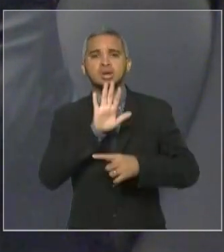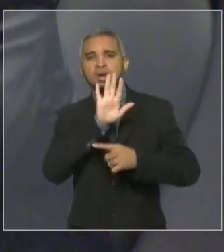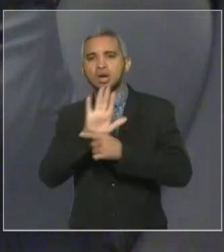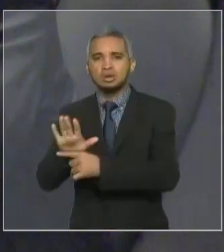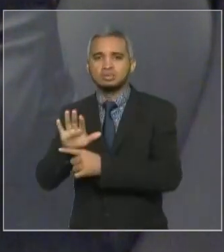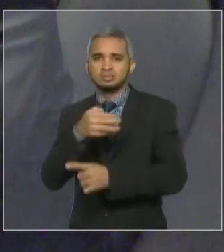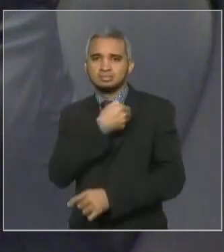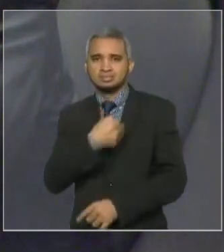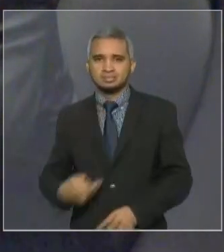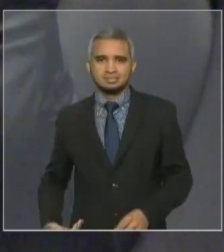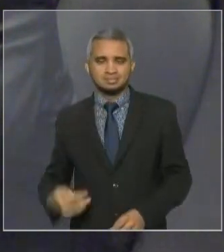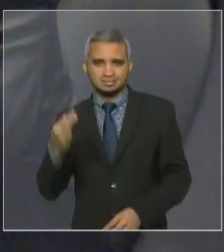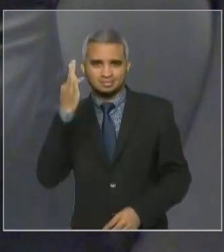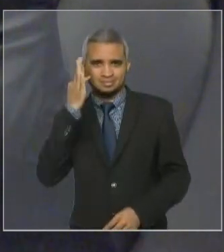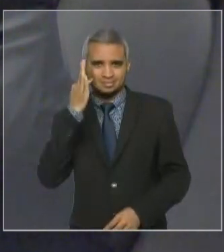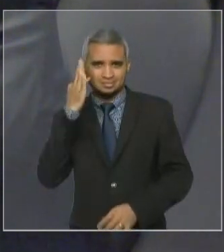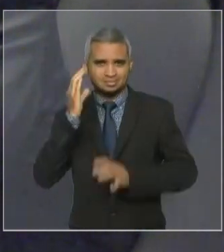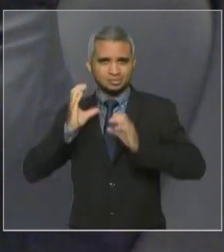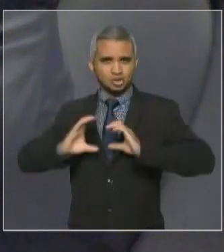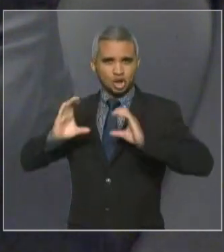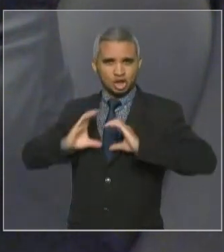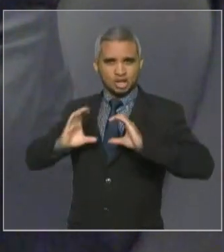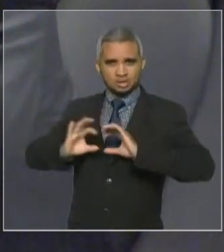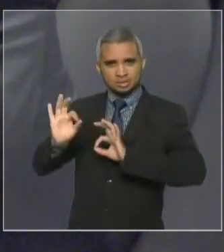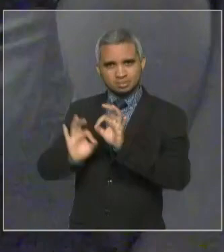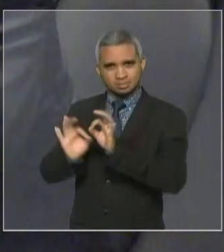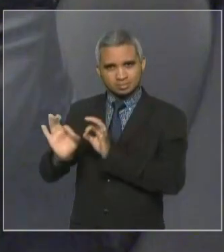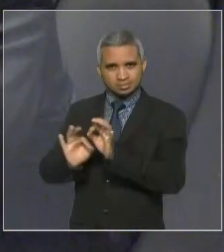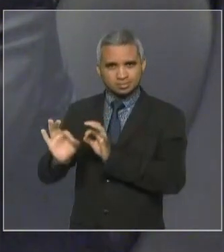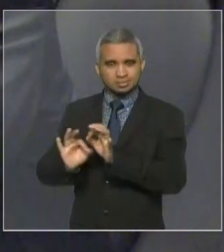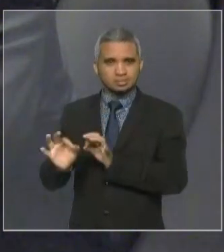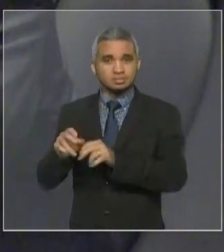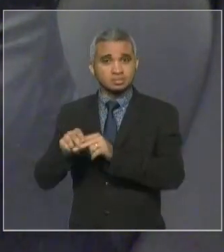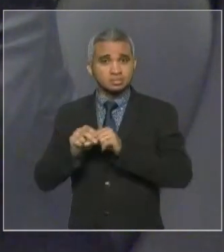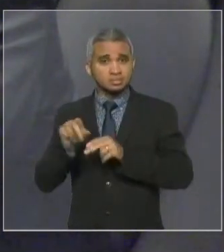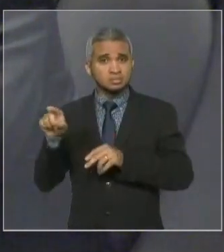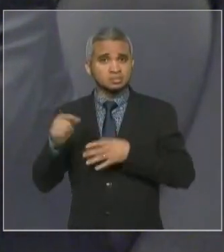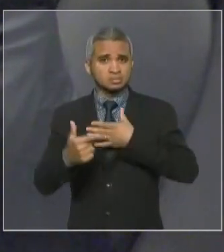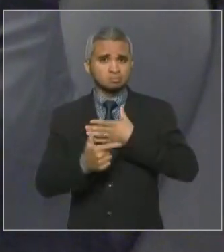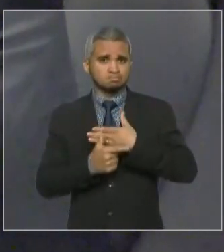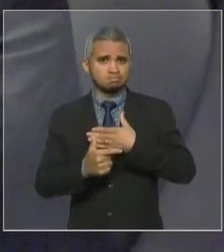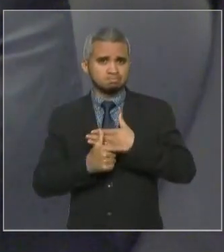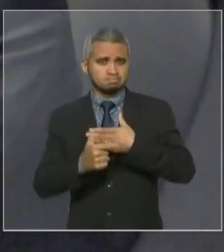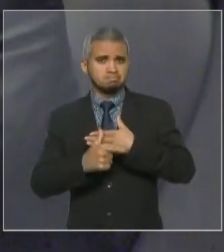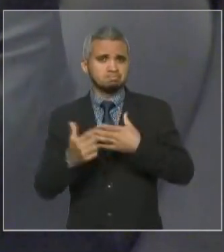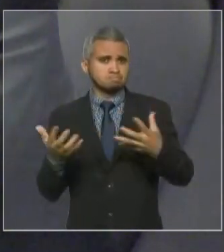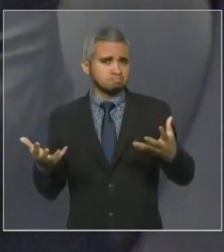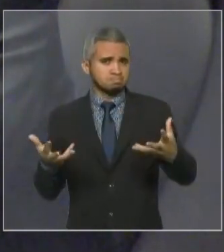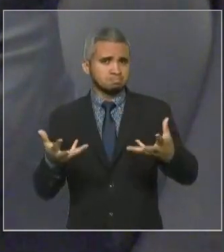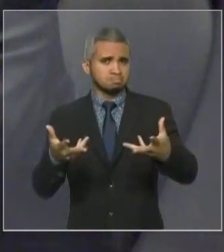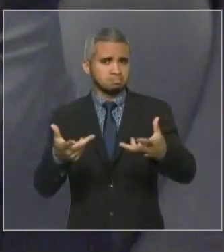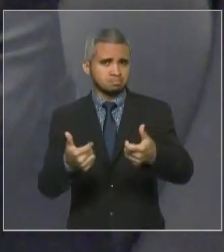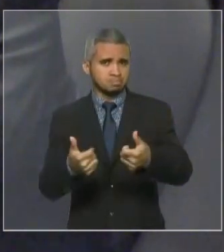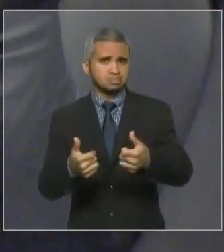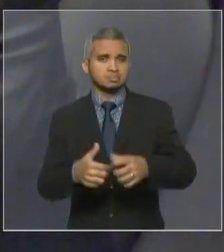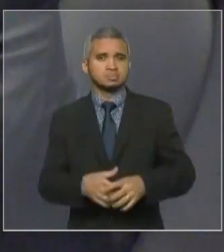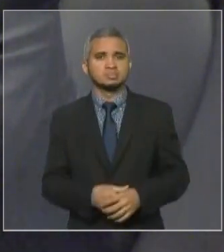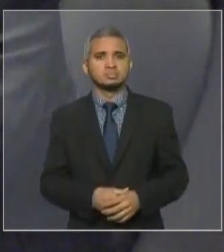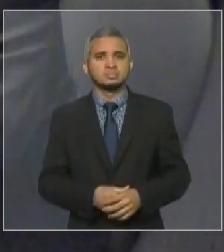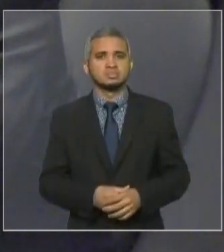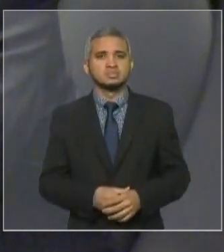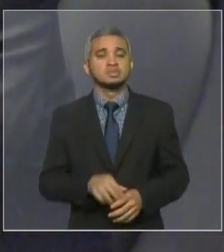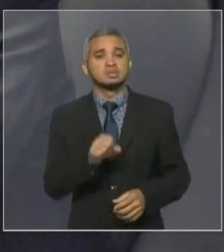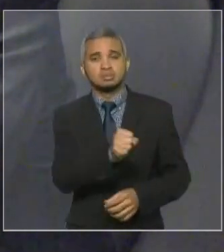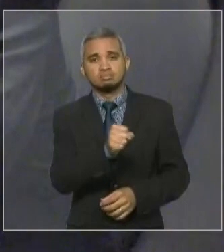grandeza, pela sua história, pelo papel que desempenhou, foi conduzido a Casa Civil